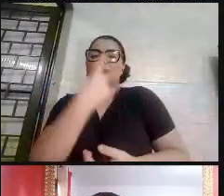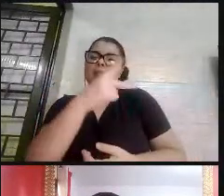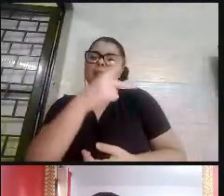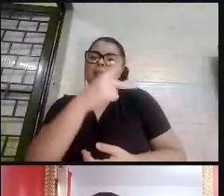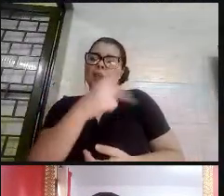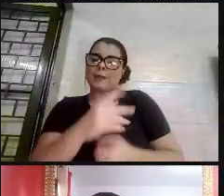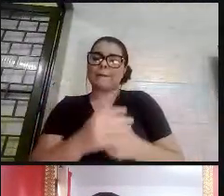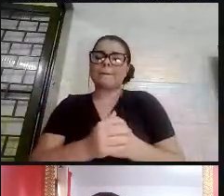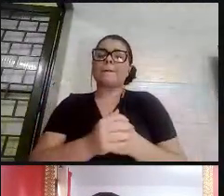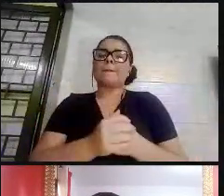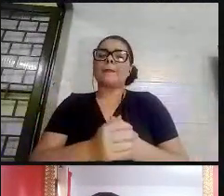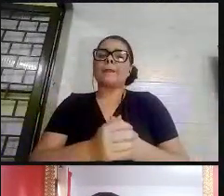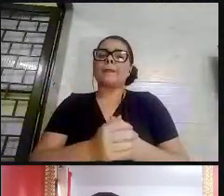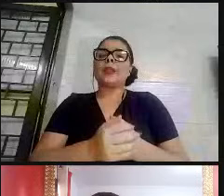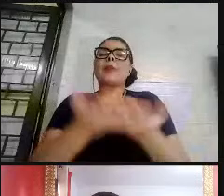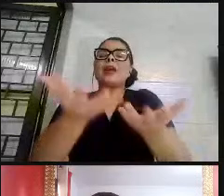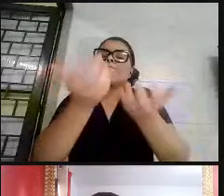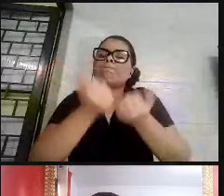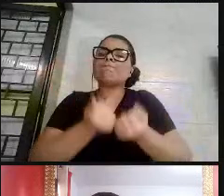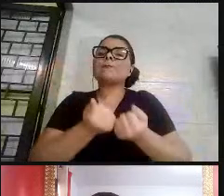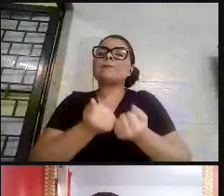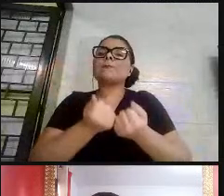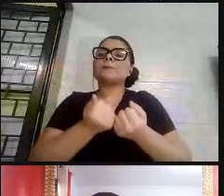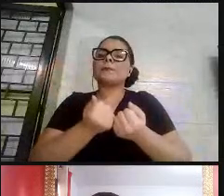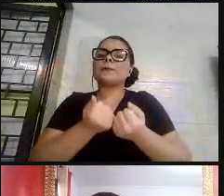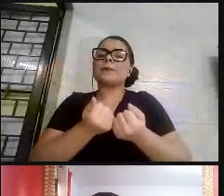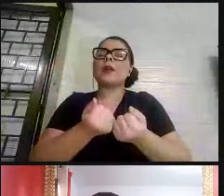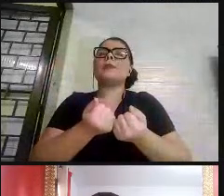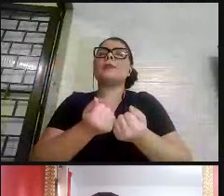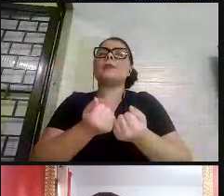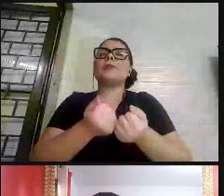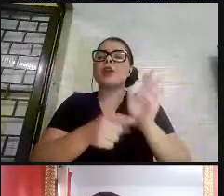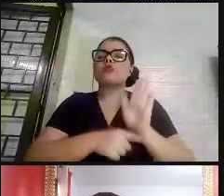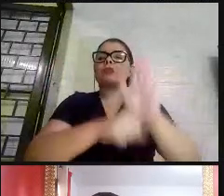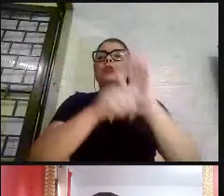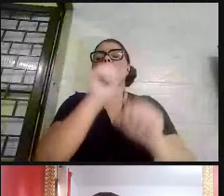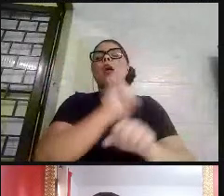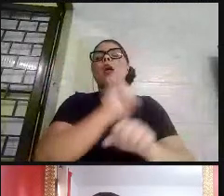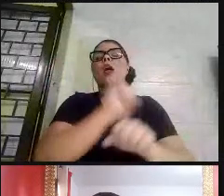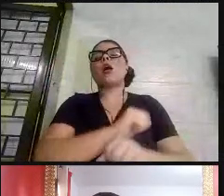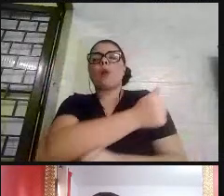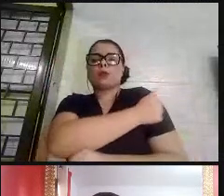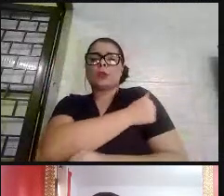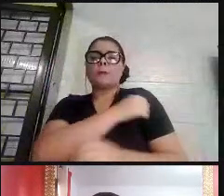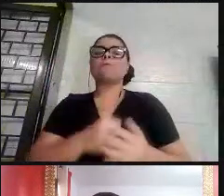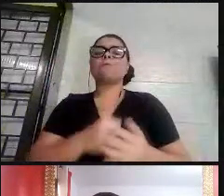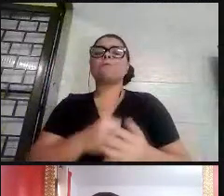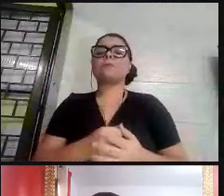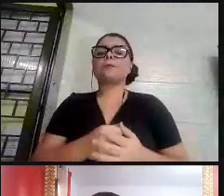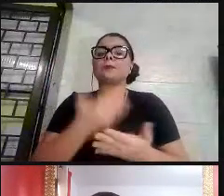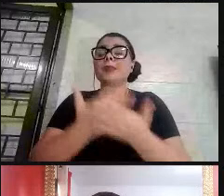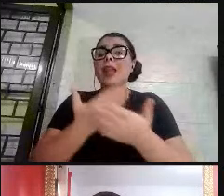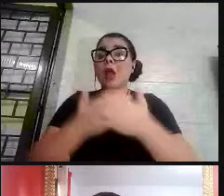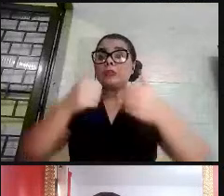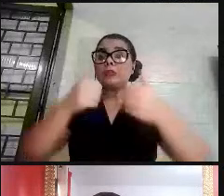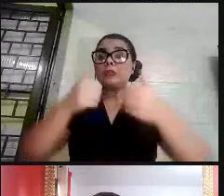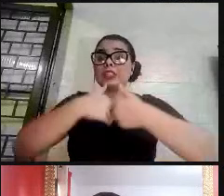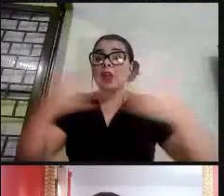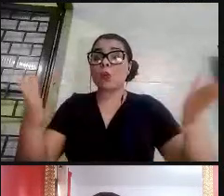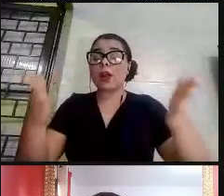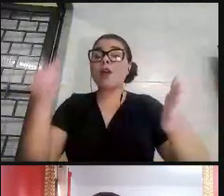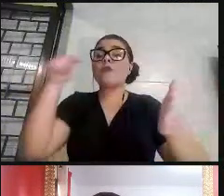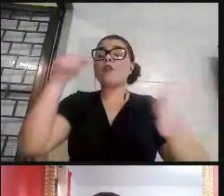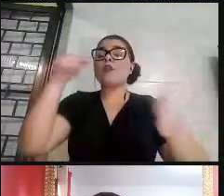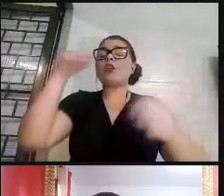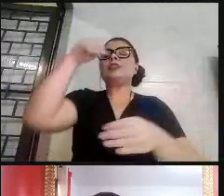Vamos para o-lo. A aula inaugural foi MSRJ, o auditório do